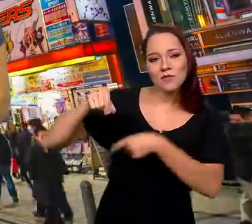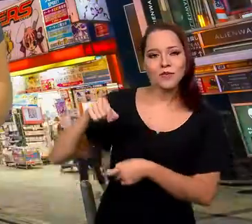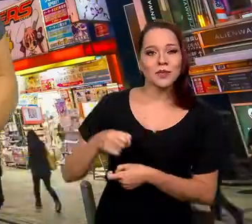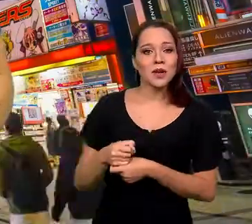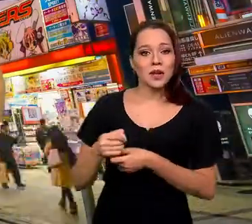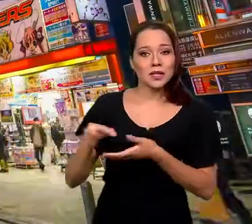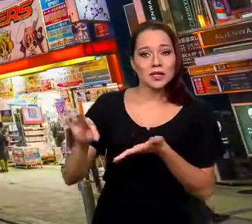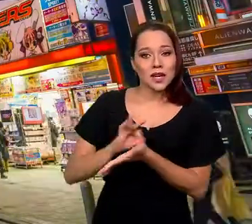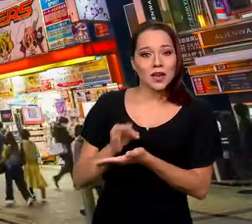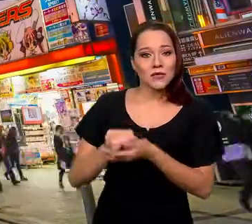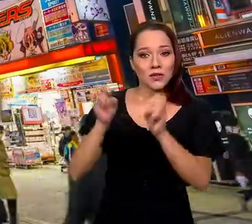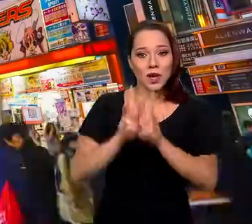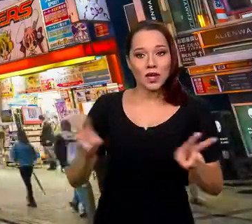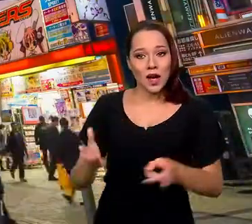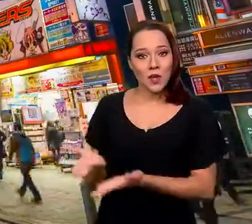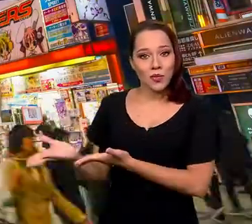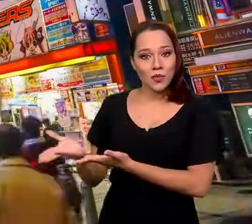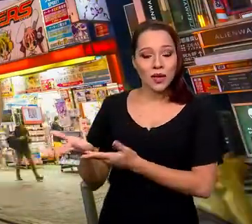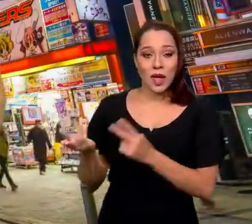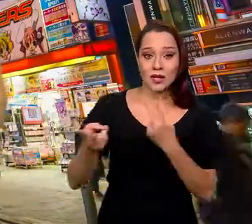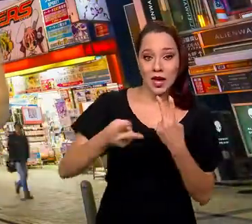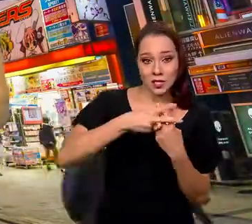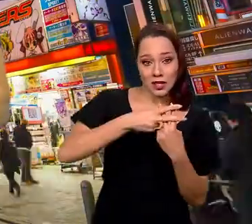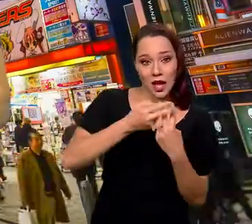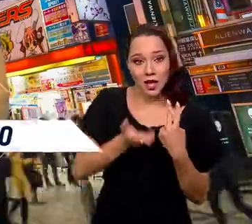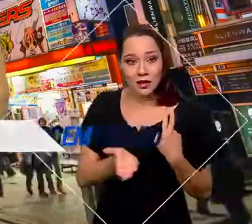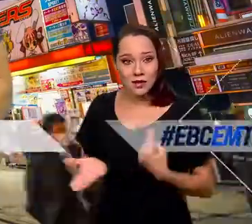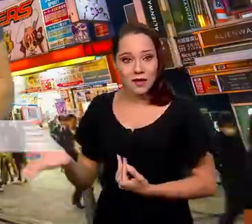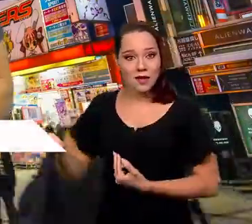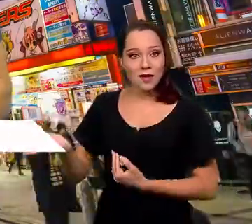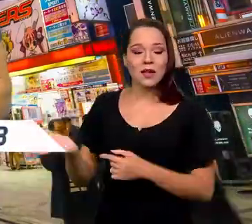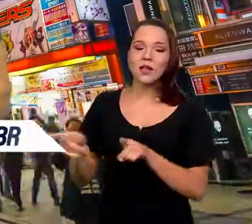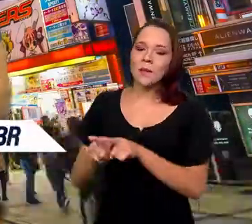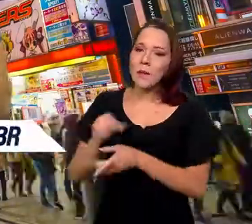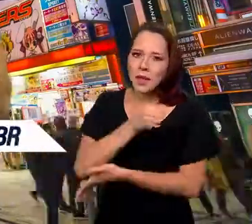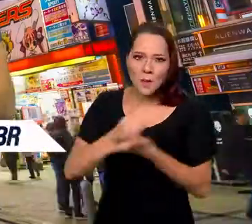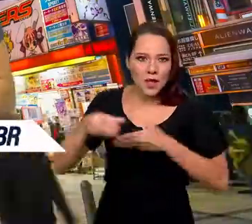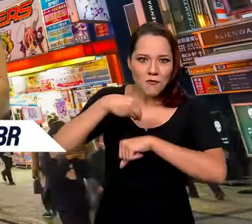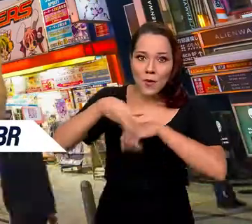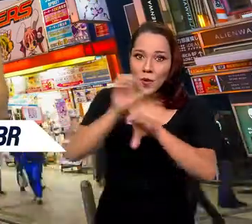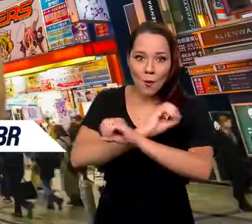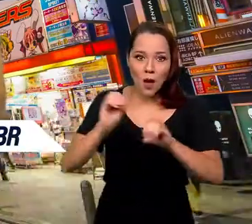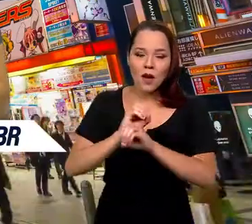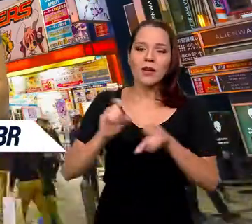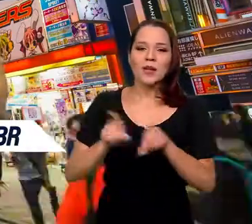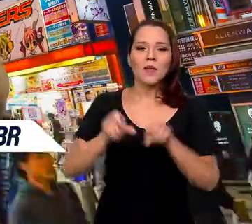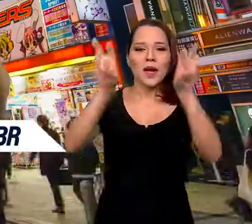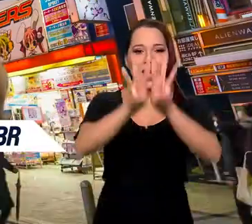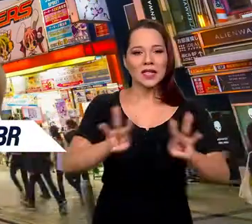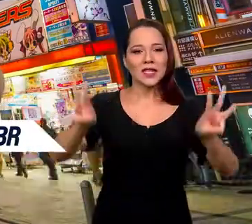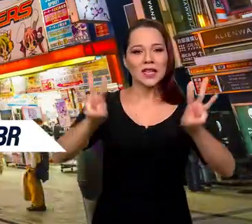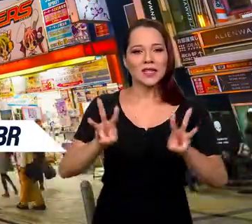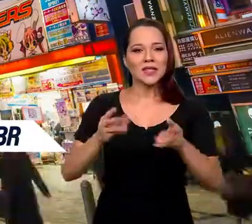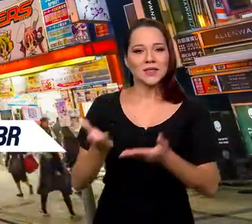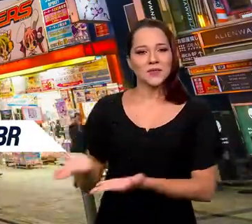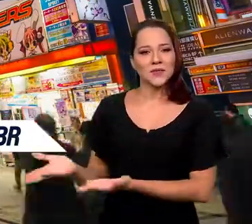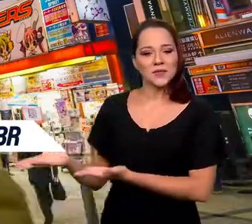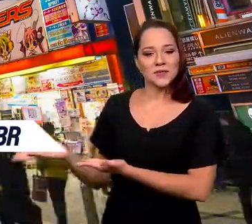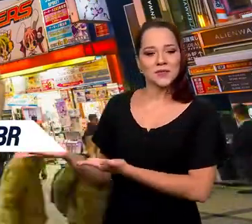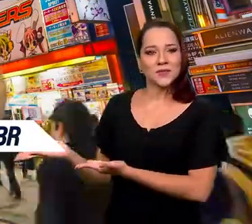notificações, se inscreve aqui no canal, siga a hashtag EBC em Tóquio, e para não perder nenhuma informação, acesse